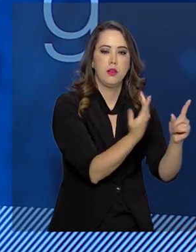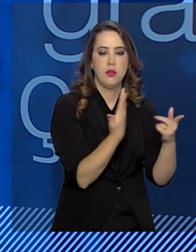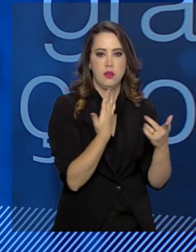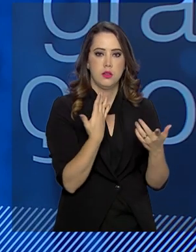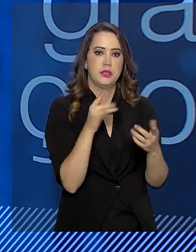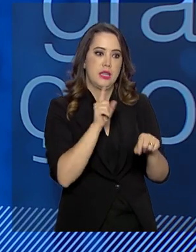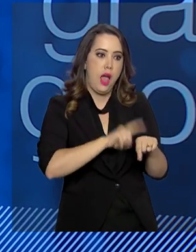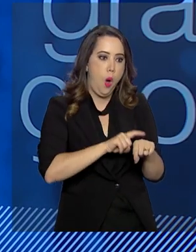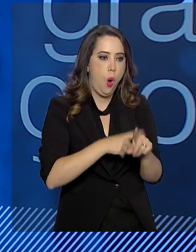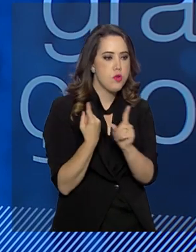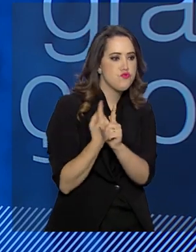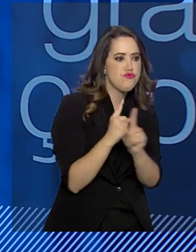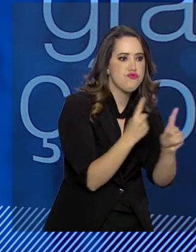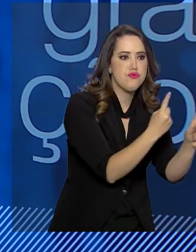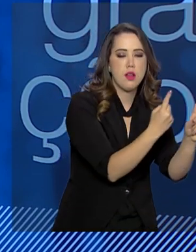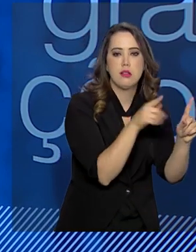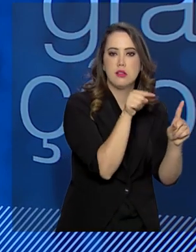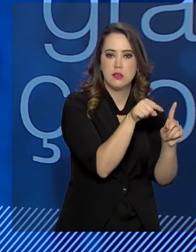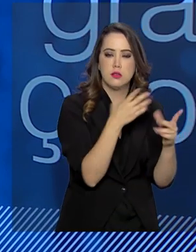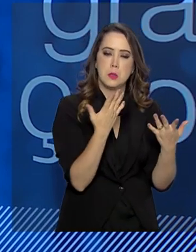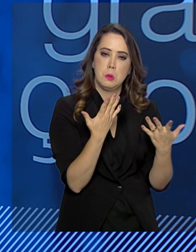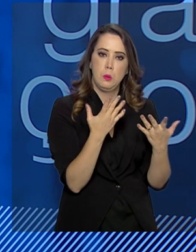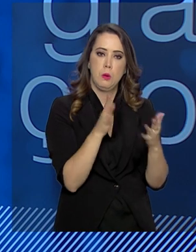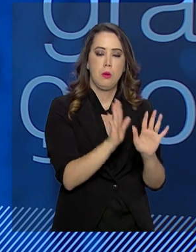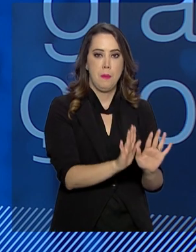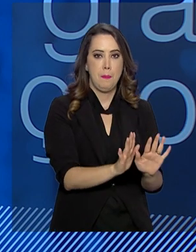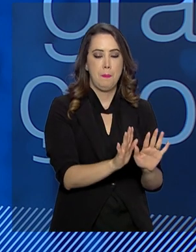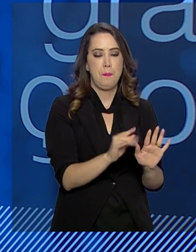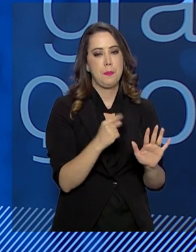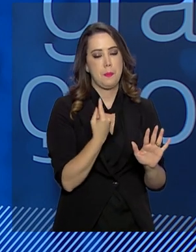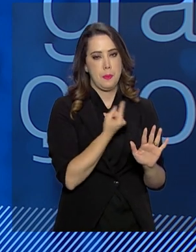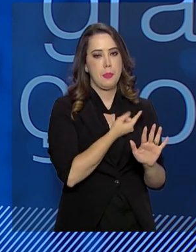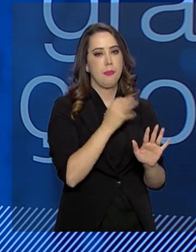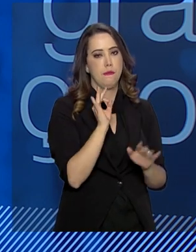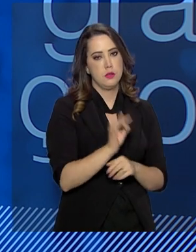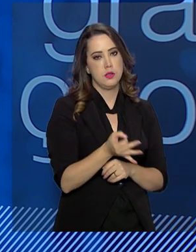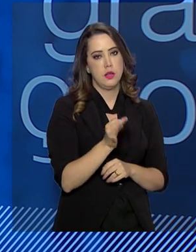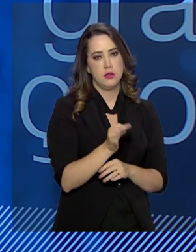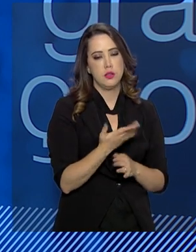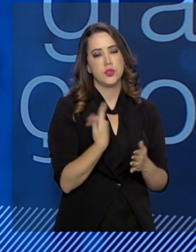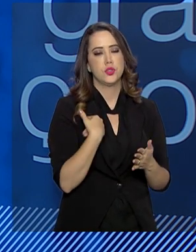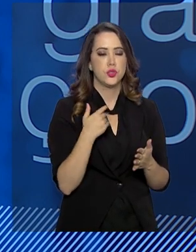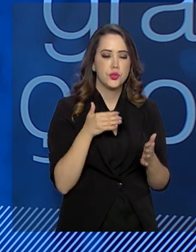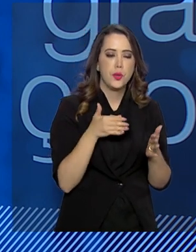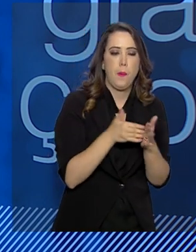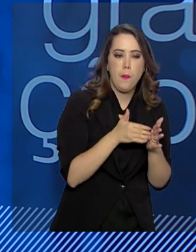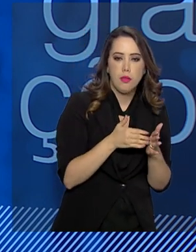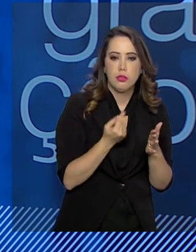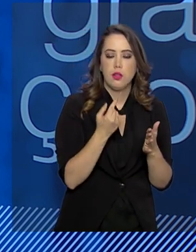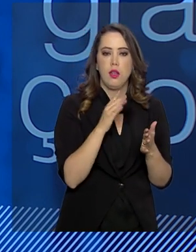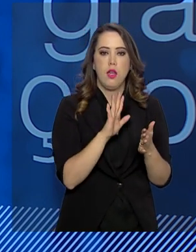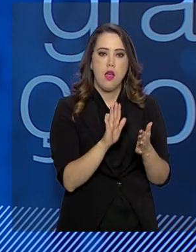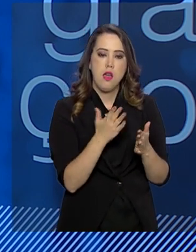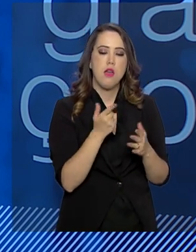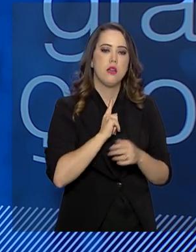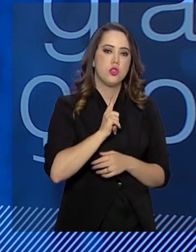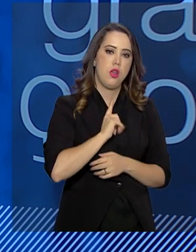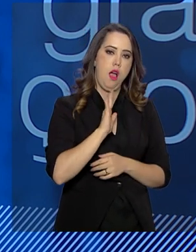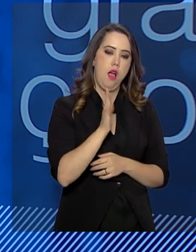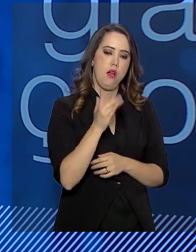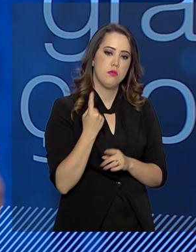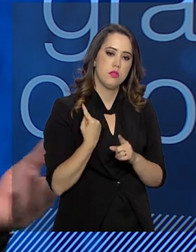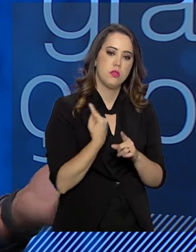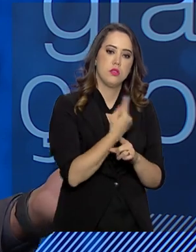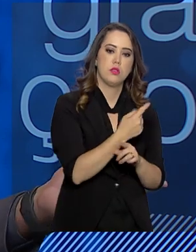traduzir assim de uma maneira bem crua, mas, com certeza, vai ser limitada, como existe já a possibilidade